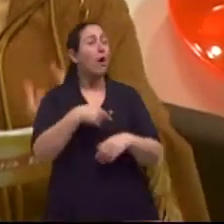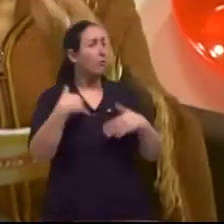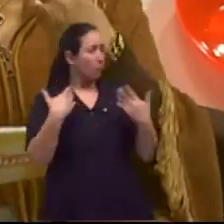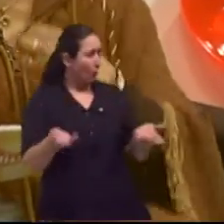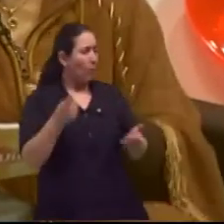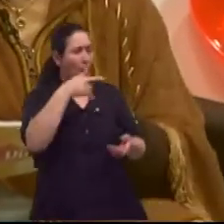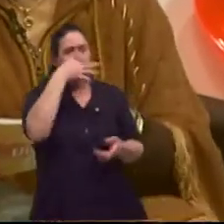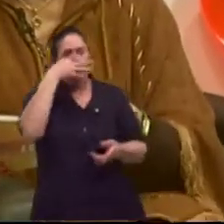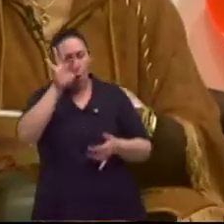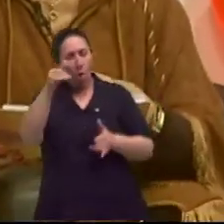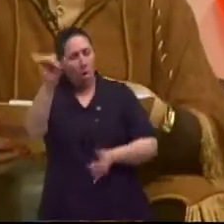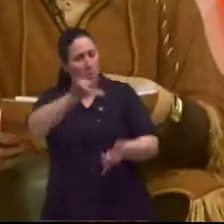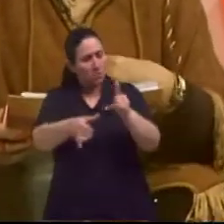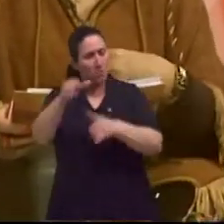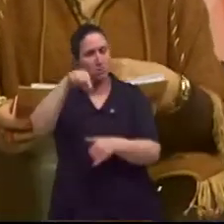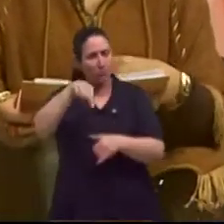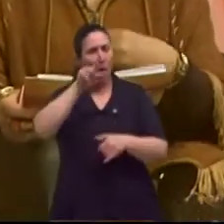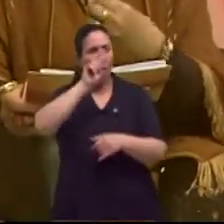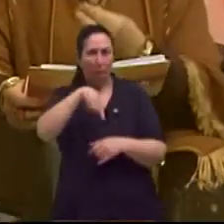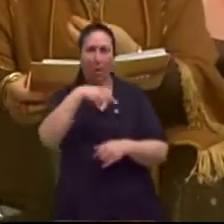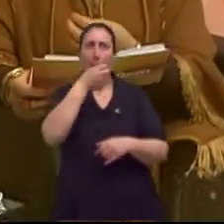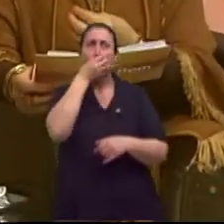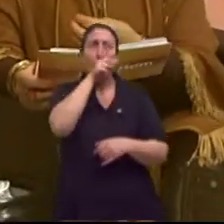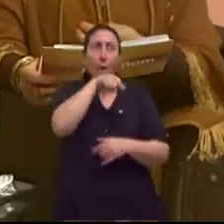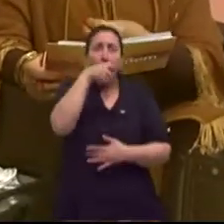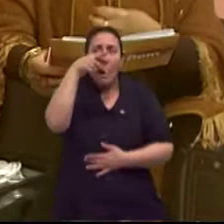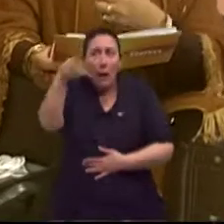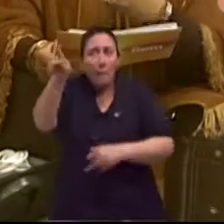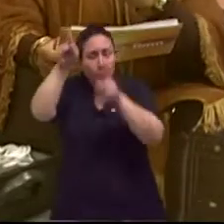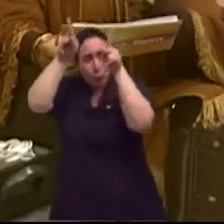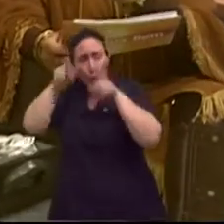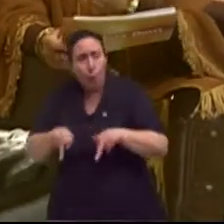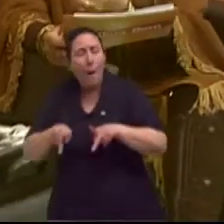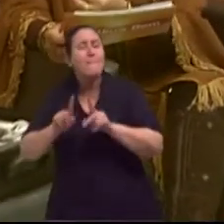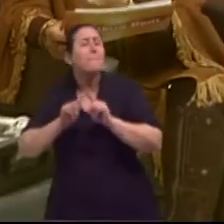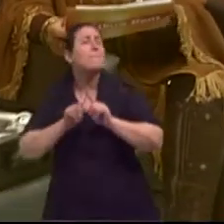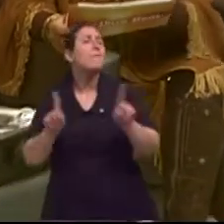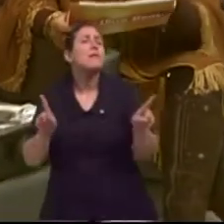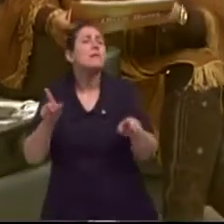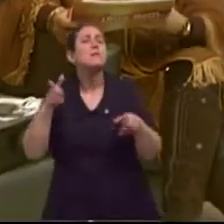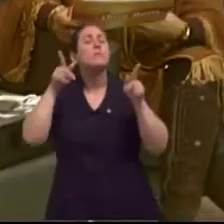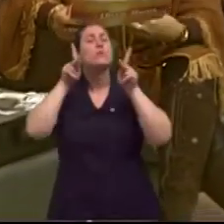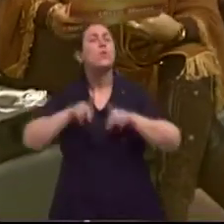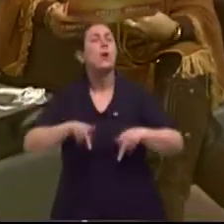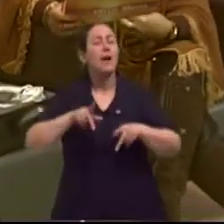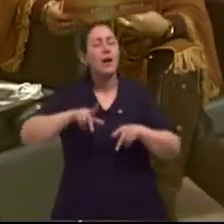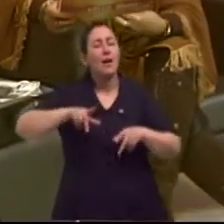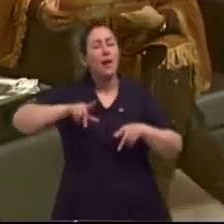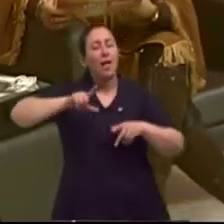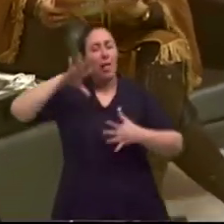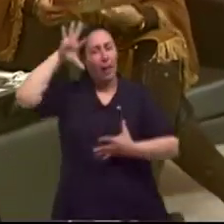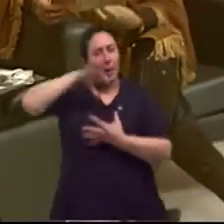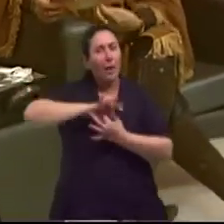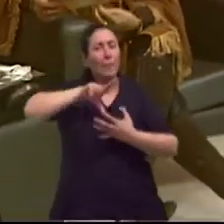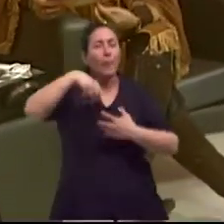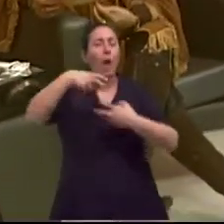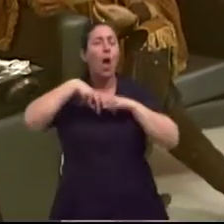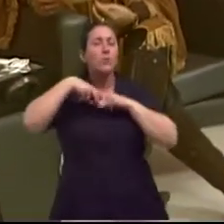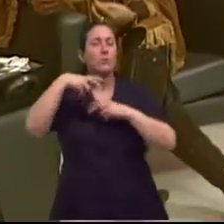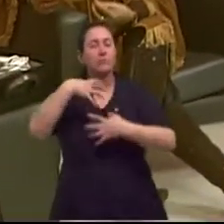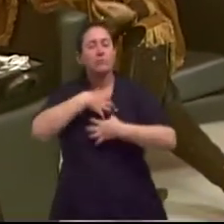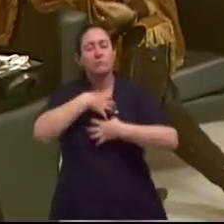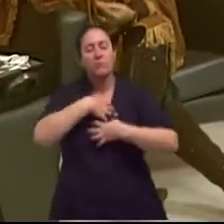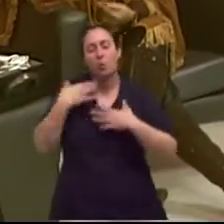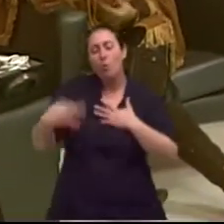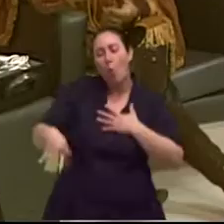especificamente para aquela pessoa. Mas esse ainda trabalha ligado ao que ela está sentindo, ao que ela vem se